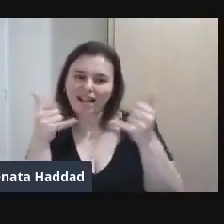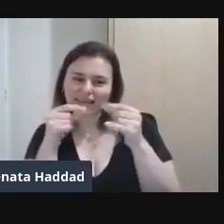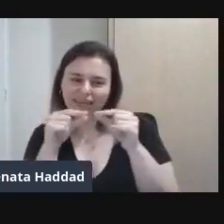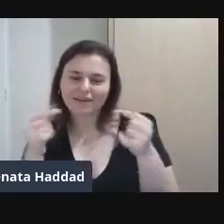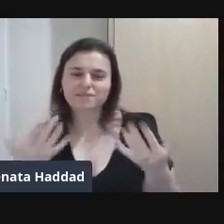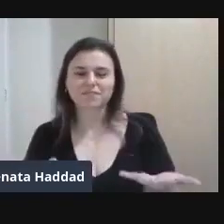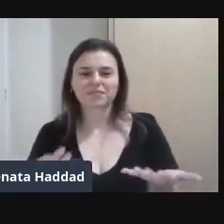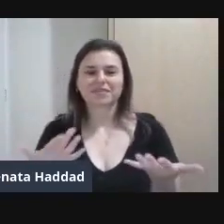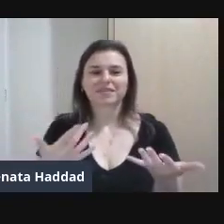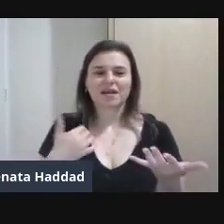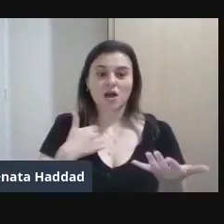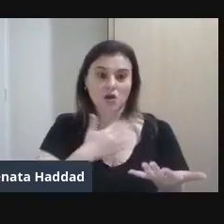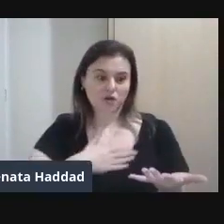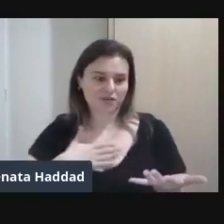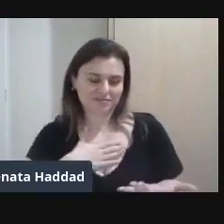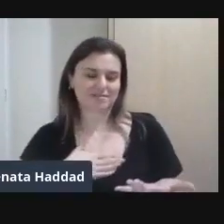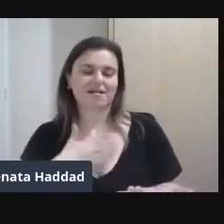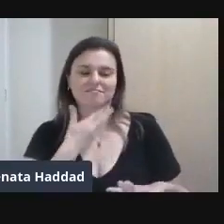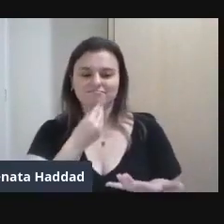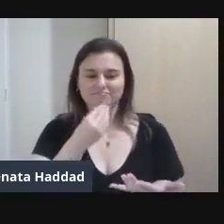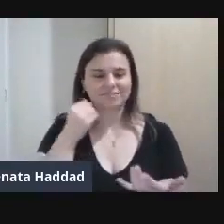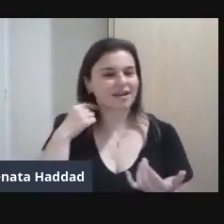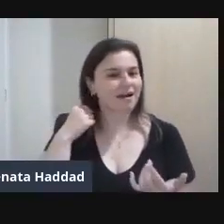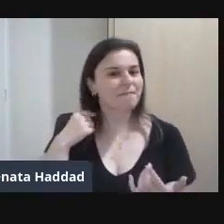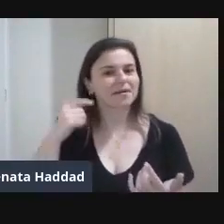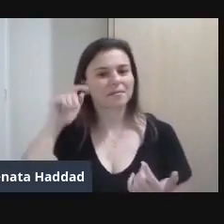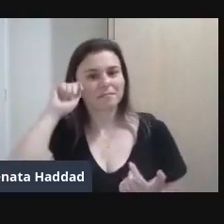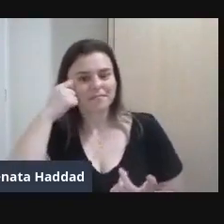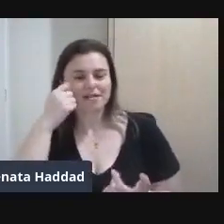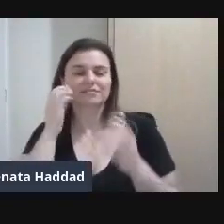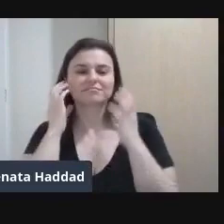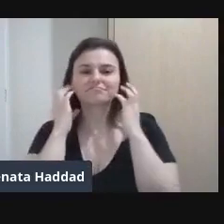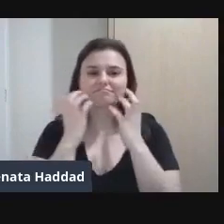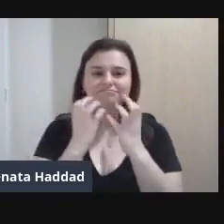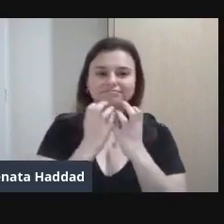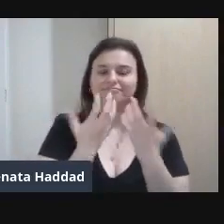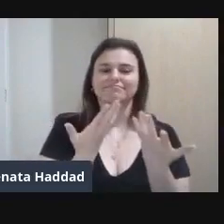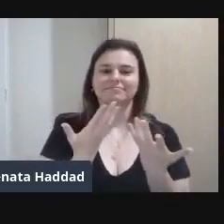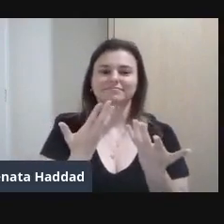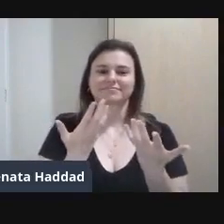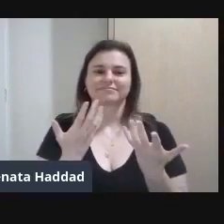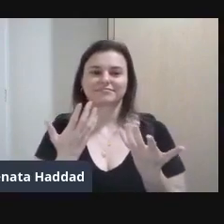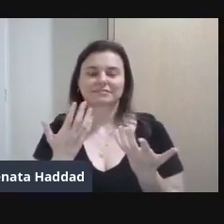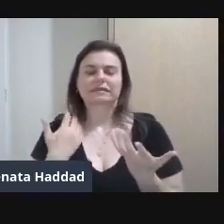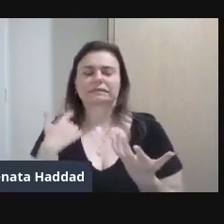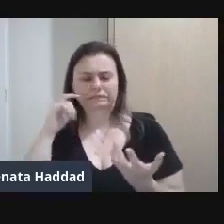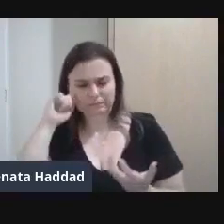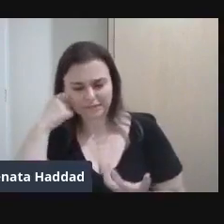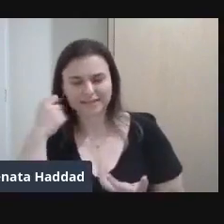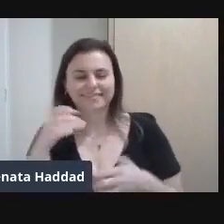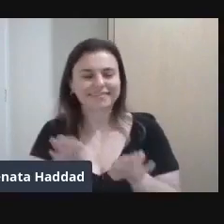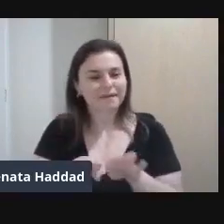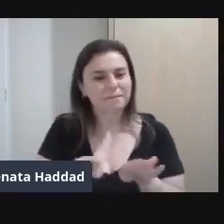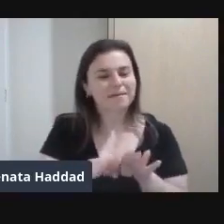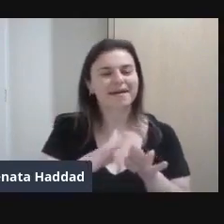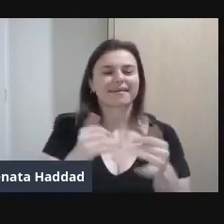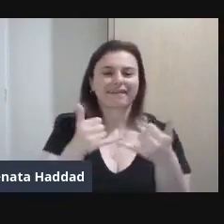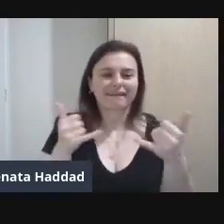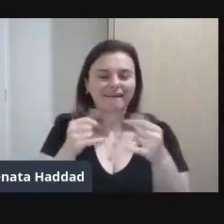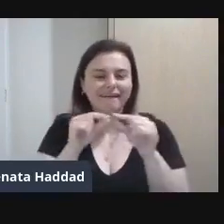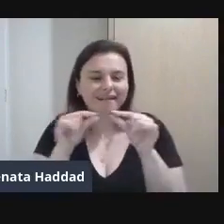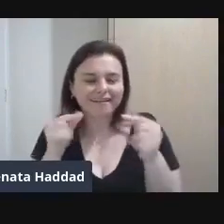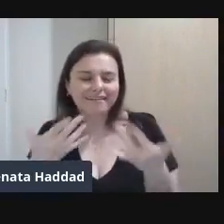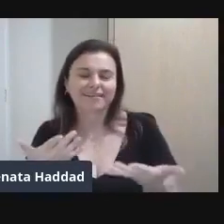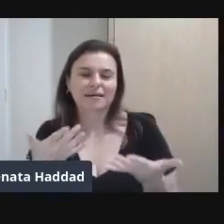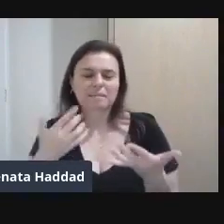pretos Linhas pretas Barbas e bigodes Mais linhas pretas Ficou pensando Ficou Nas